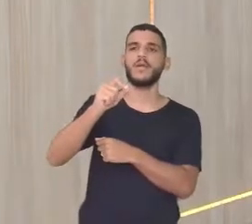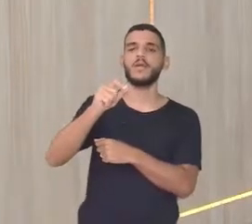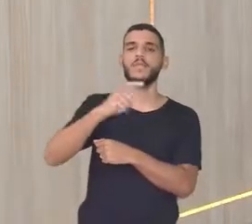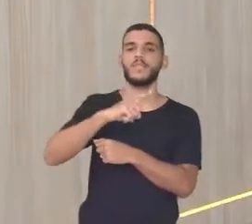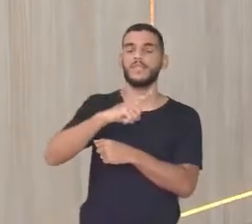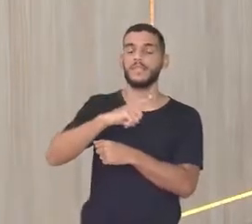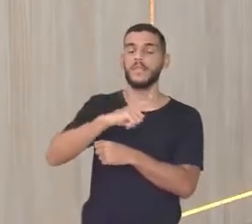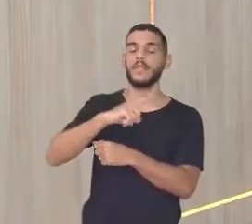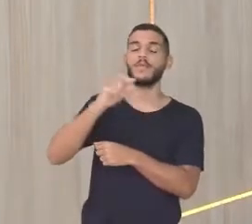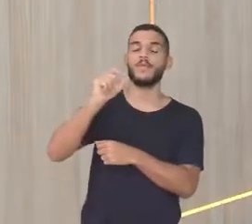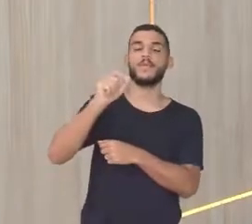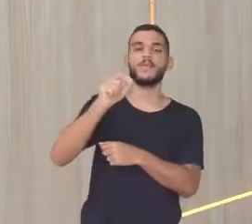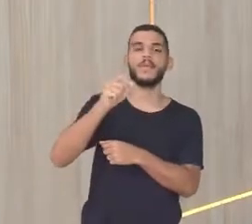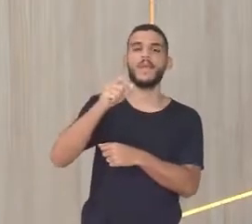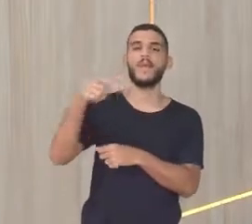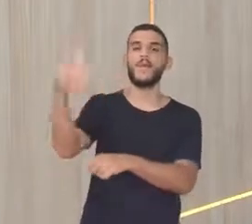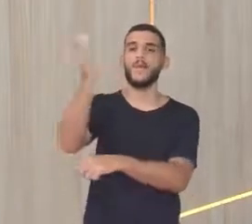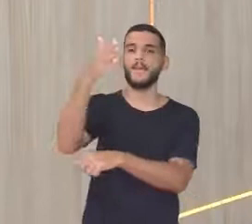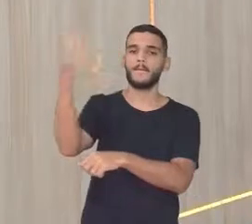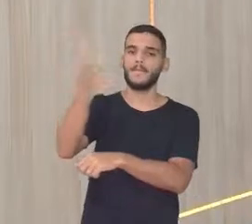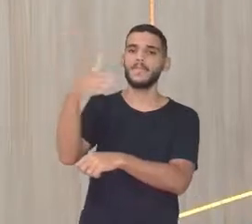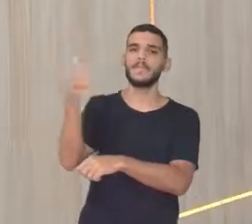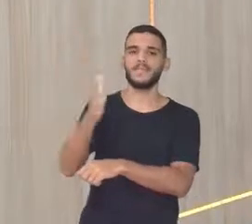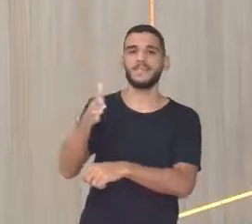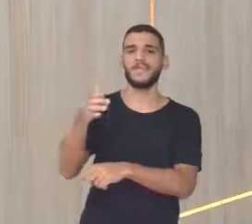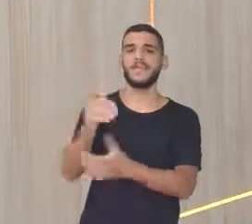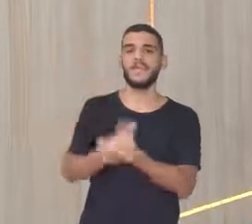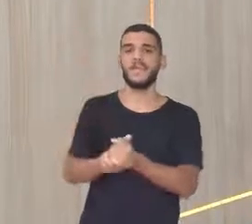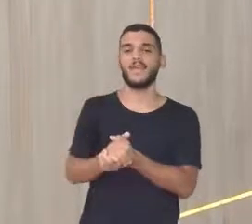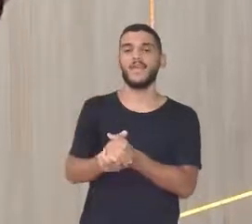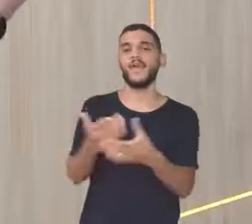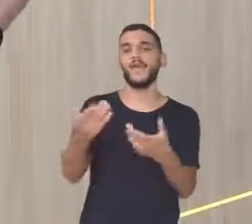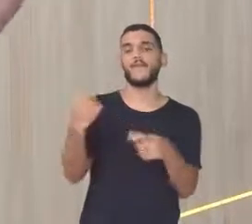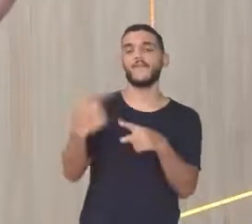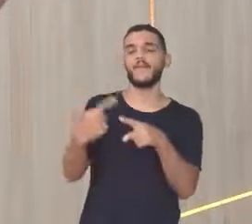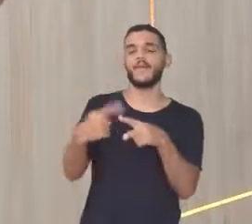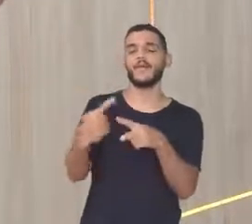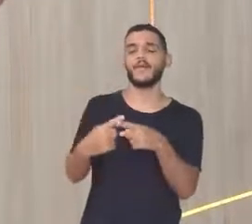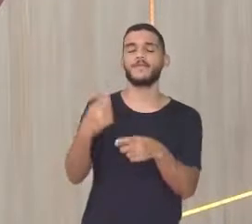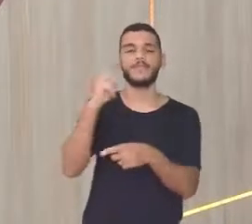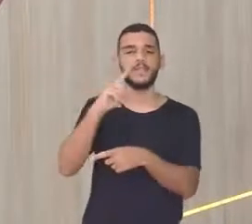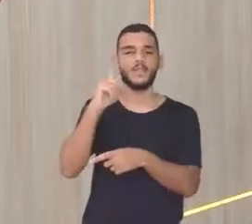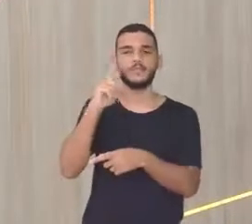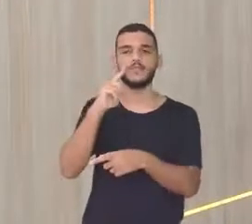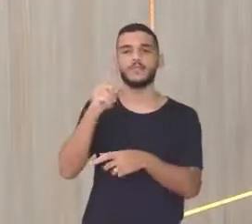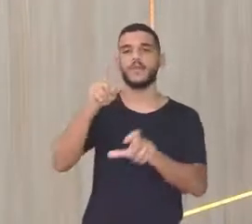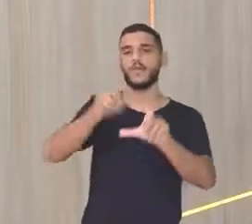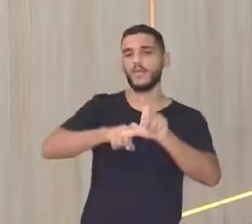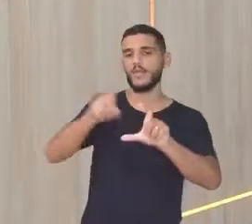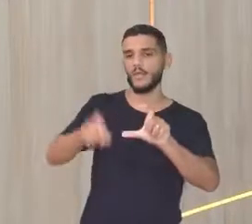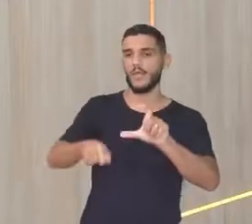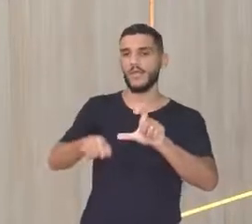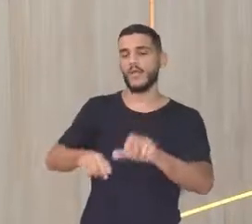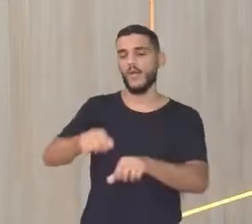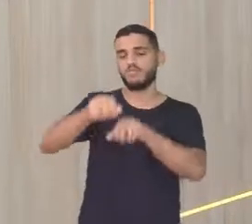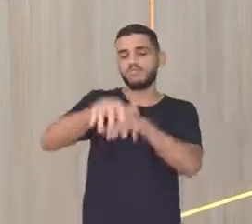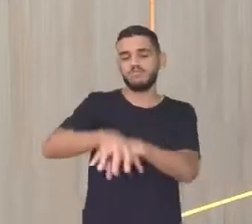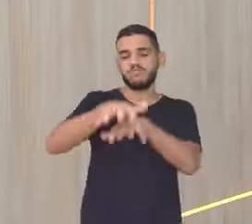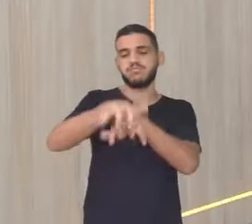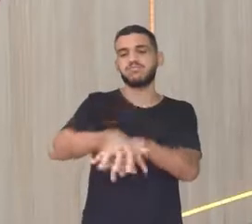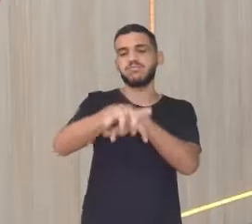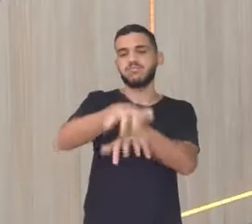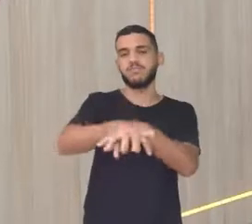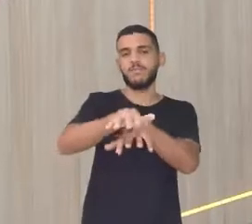Estados Unidos Na época da guerra De independência De ocupação do território Na famosa Marcha para o Oeste